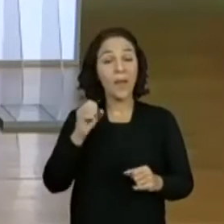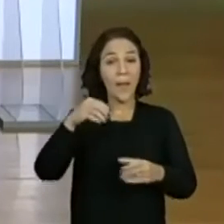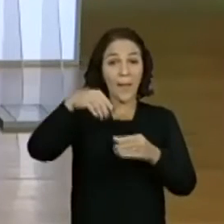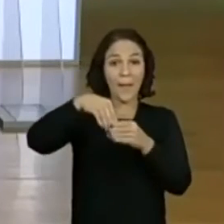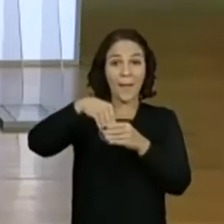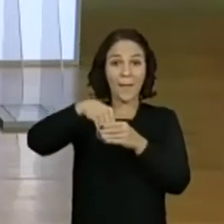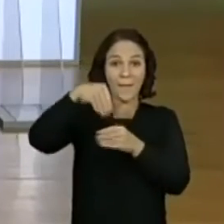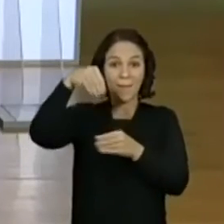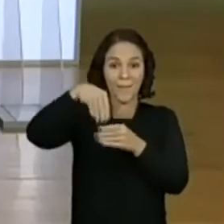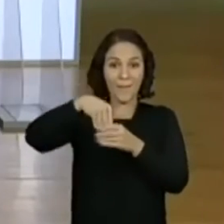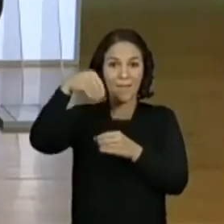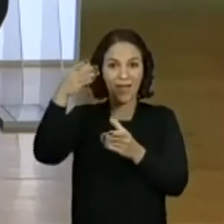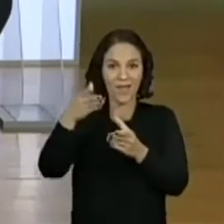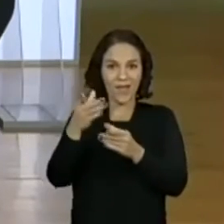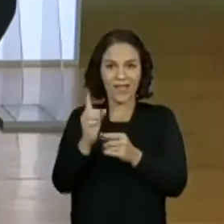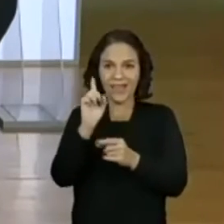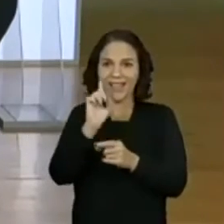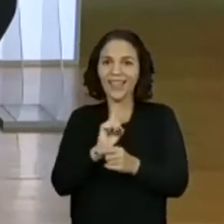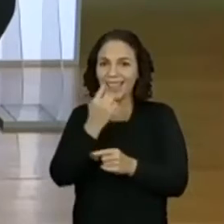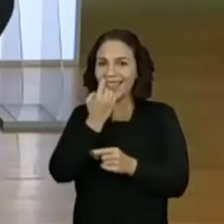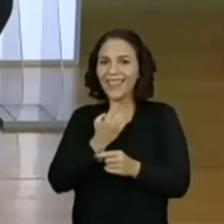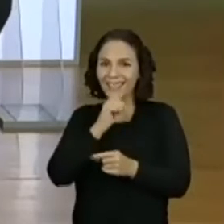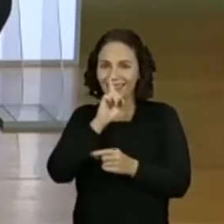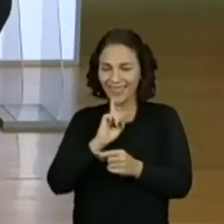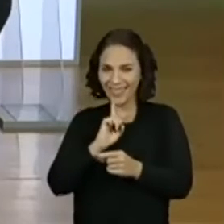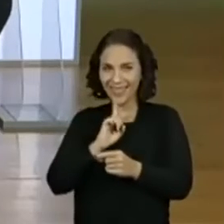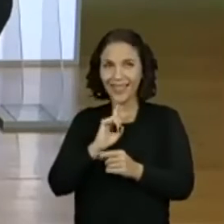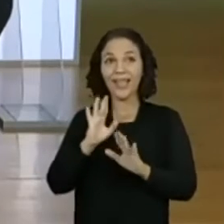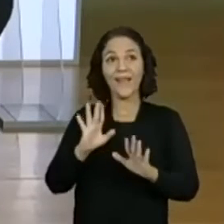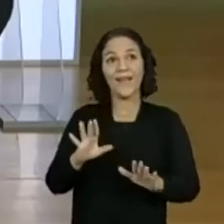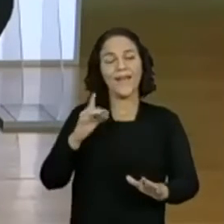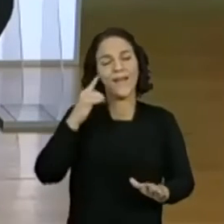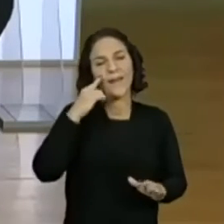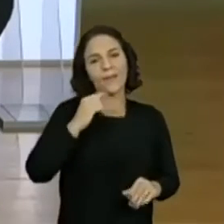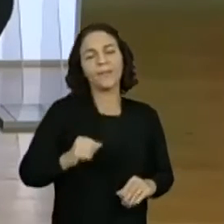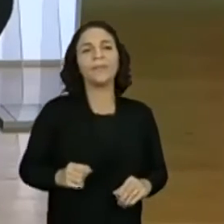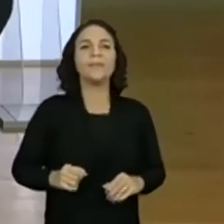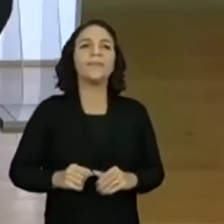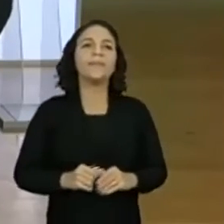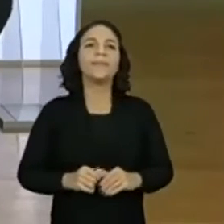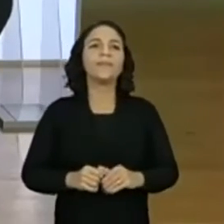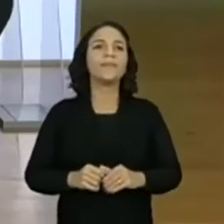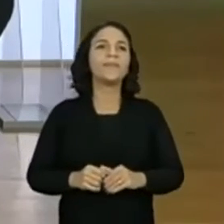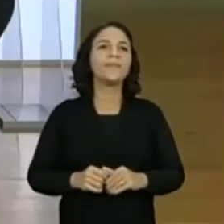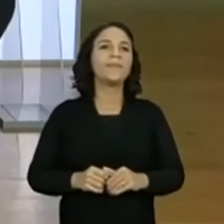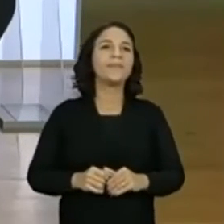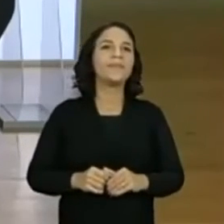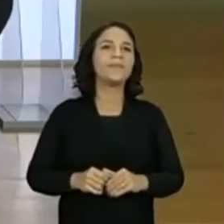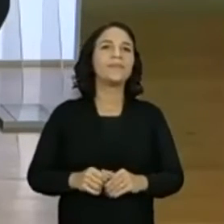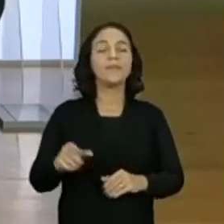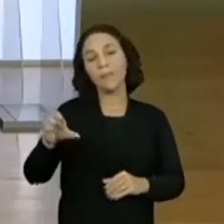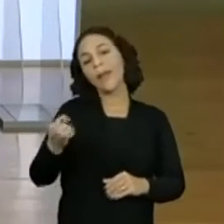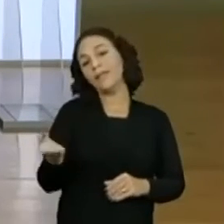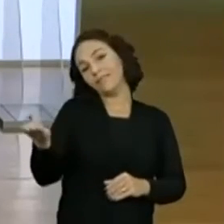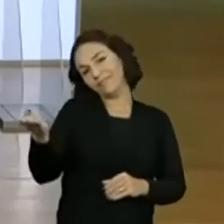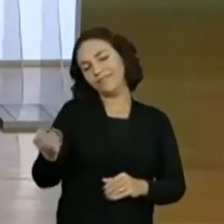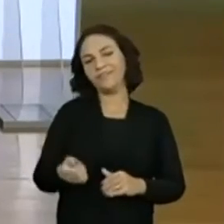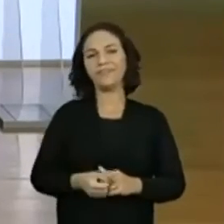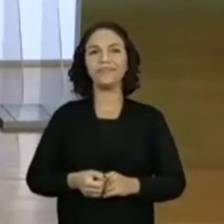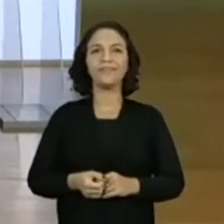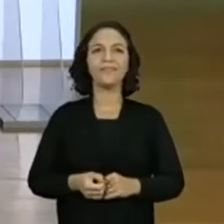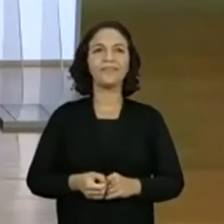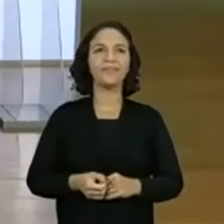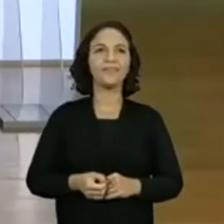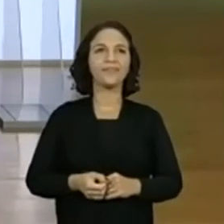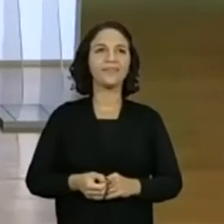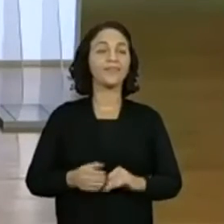Vamos. Professora, eu trouxe aqui alguns palitos, então essa imagem que nós vamos usar, olha. Pega um montinho de palito você, Pro.